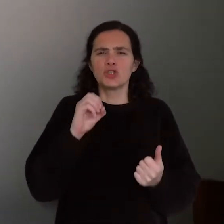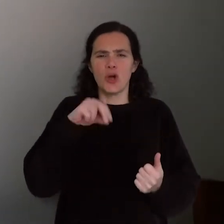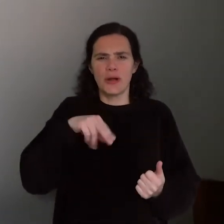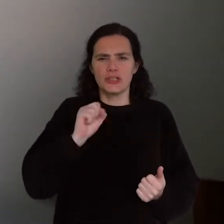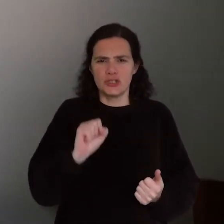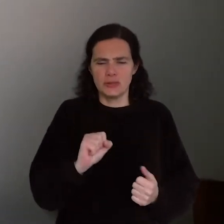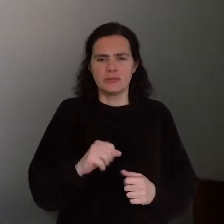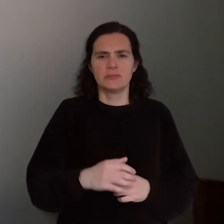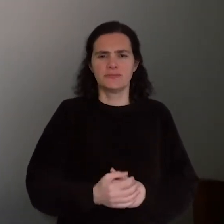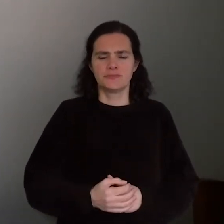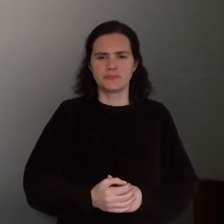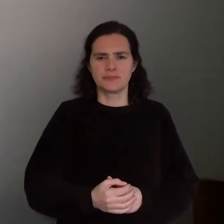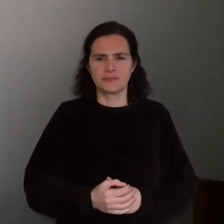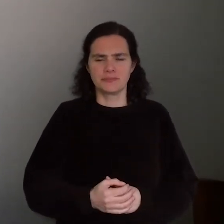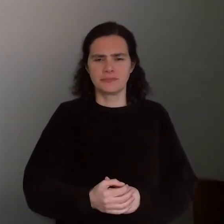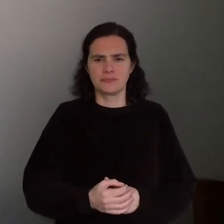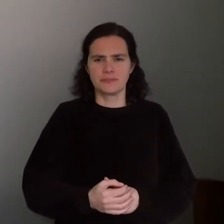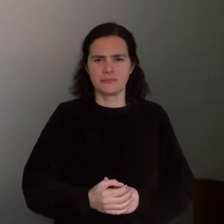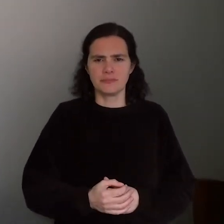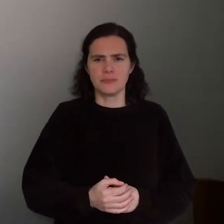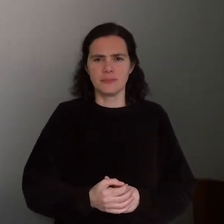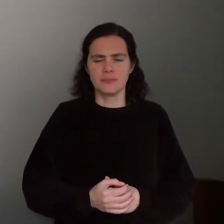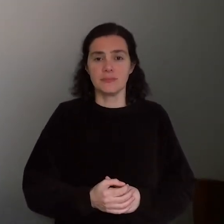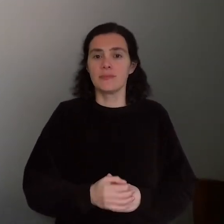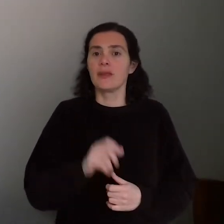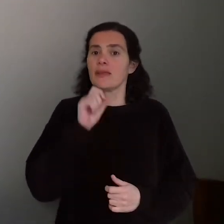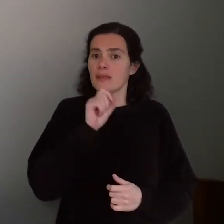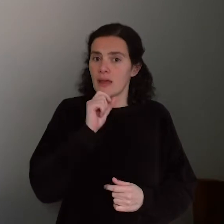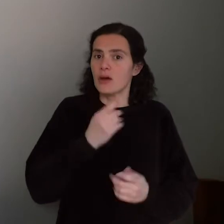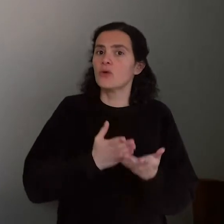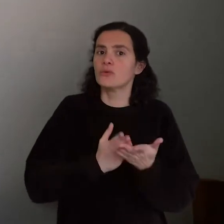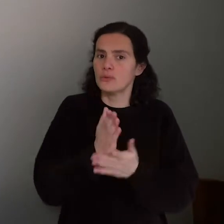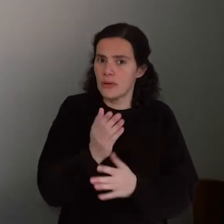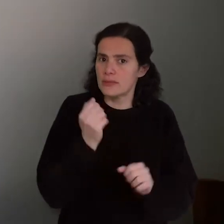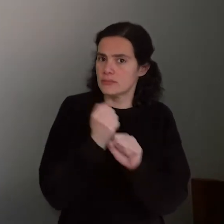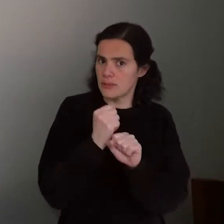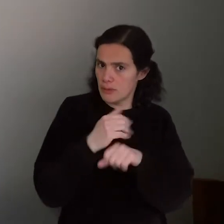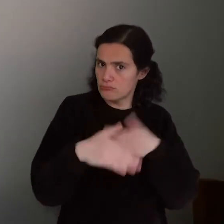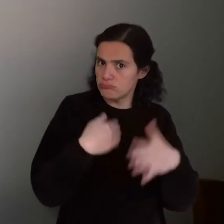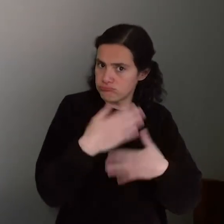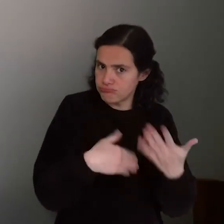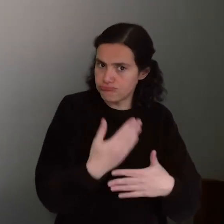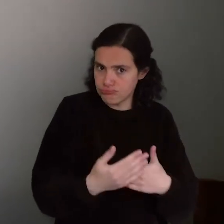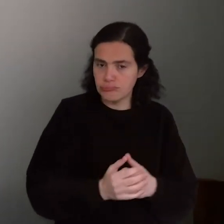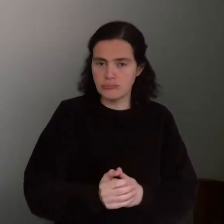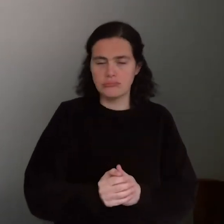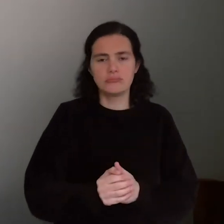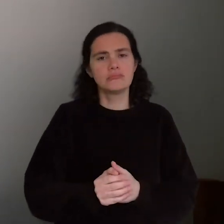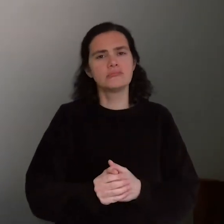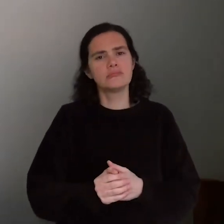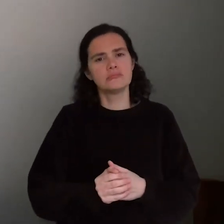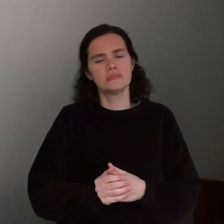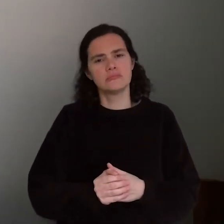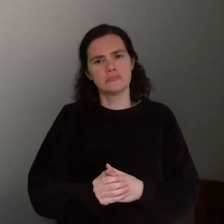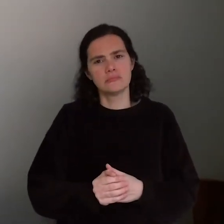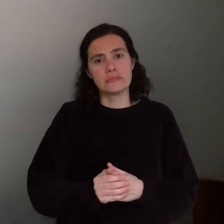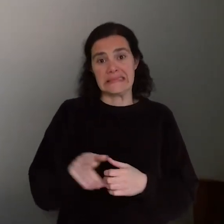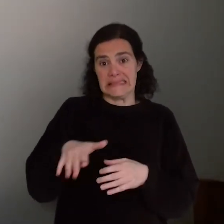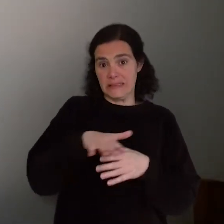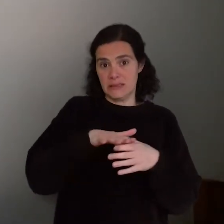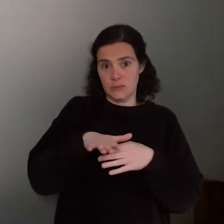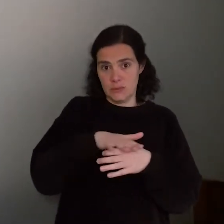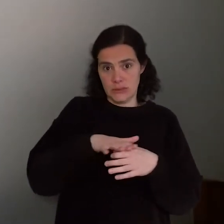que conseguiram continuar as operações de qualquer modo com a